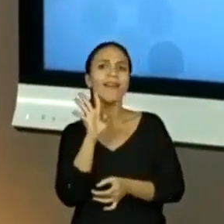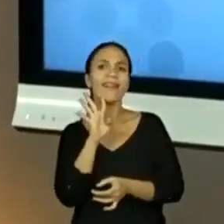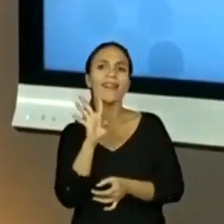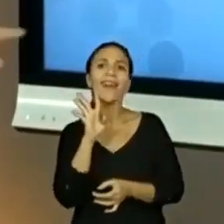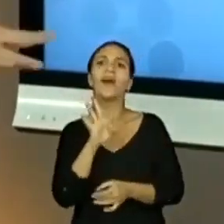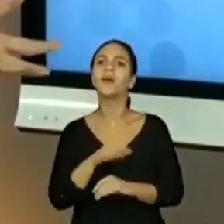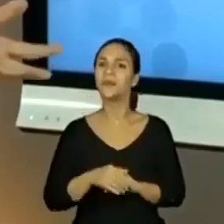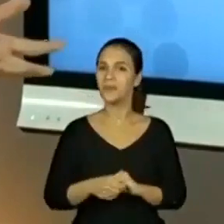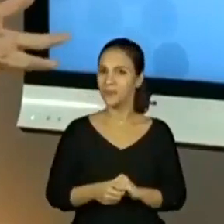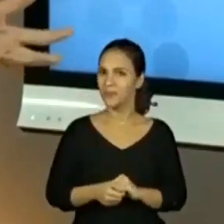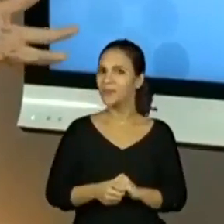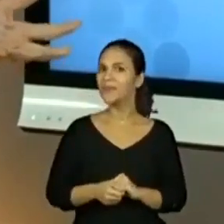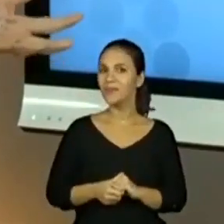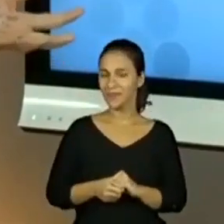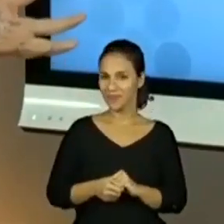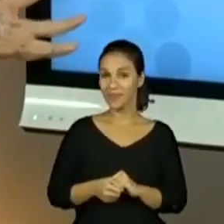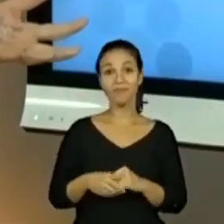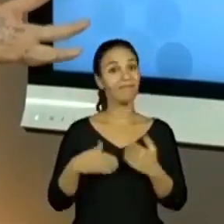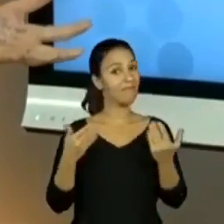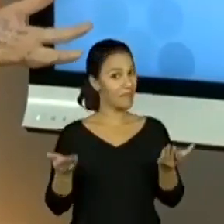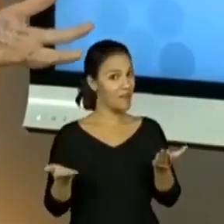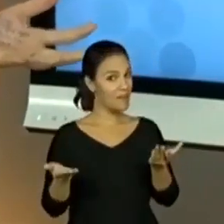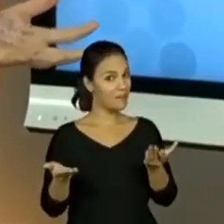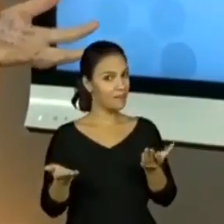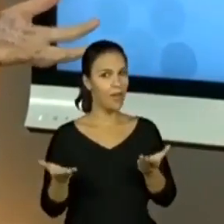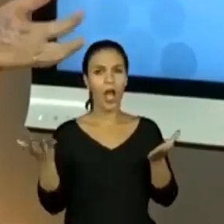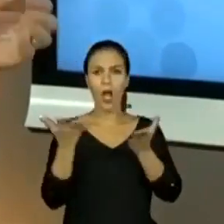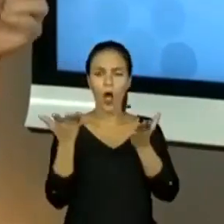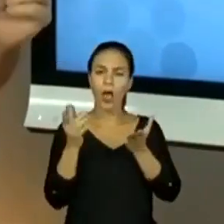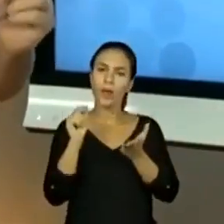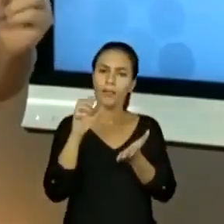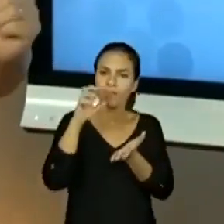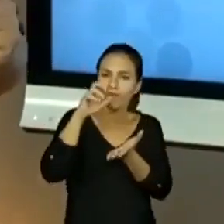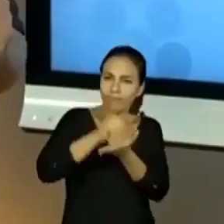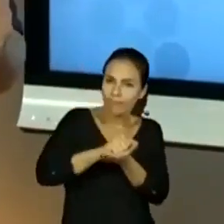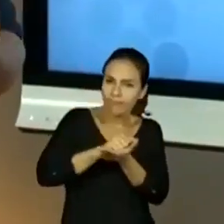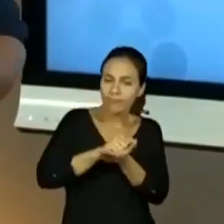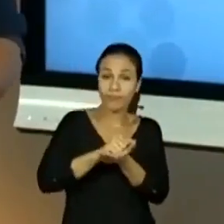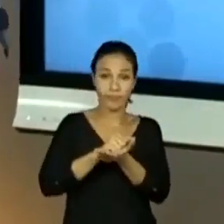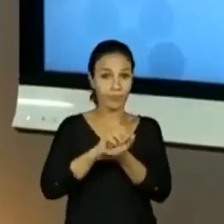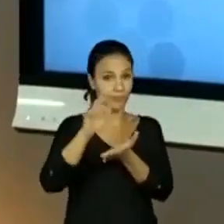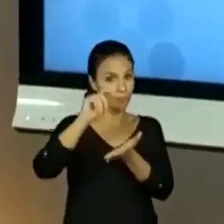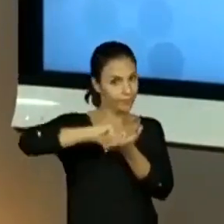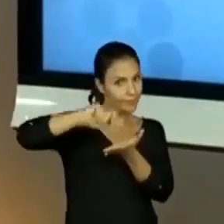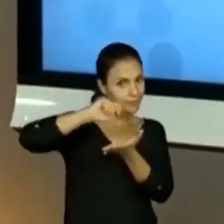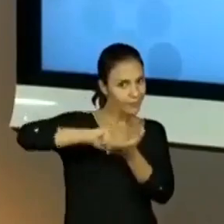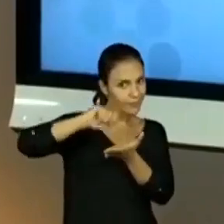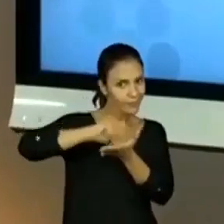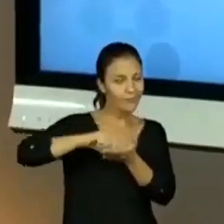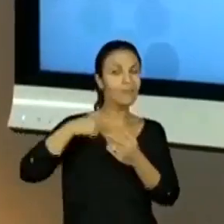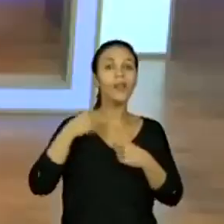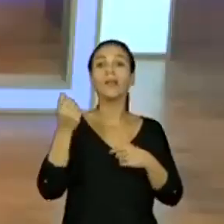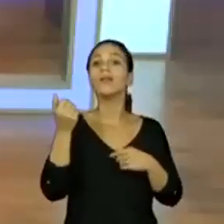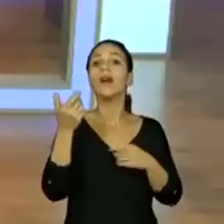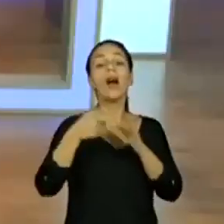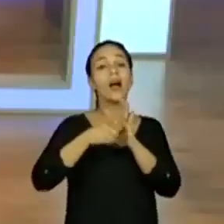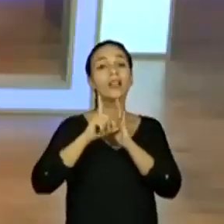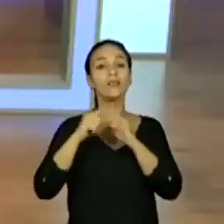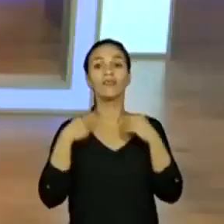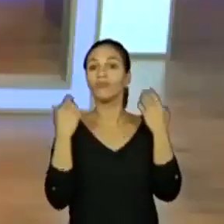muito legal. Bom, vamos fazer alguns registros. E antes de fazer o registro, eu quero dar saudação